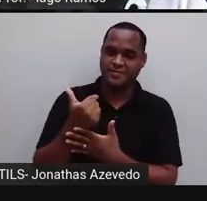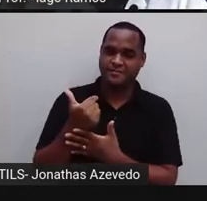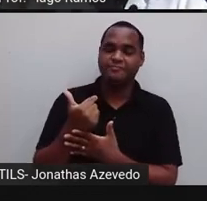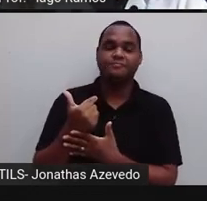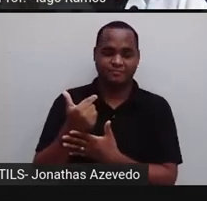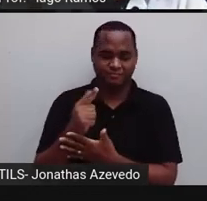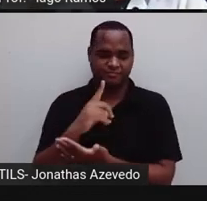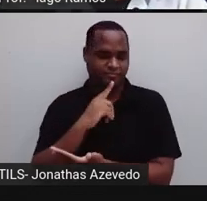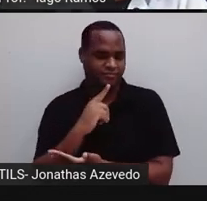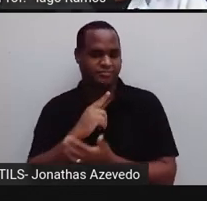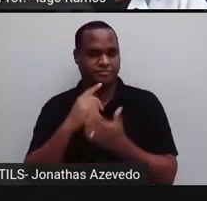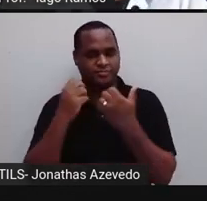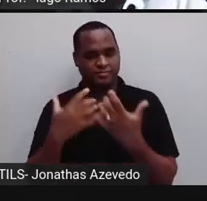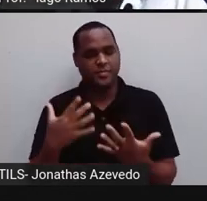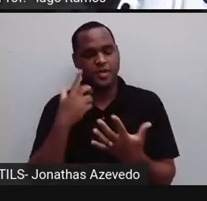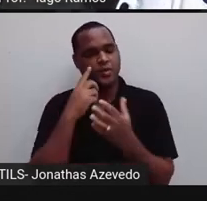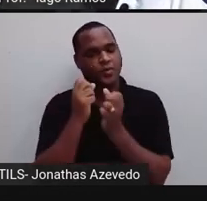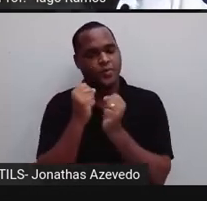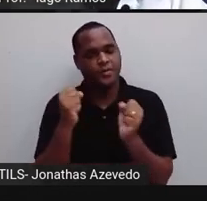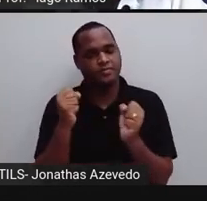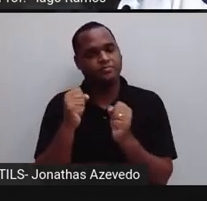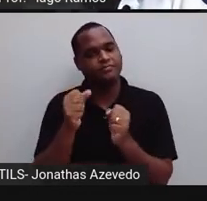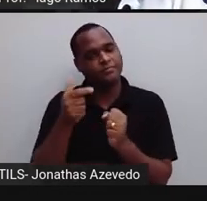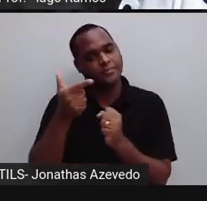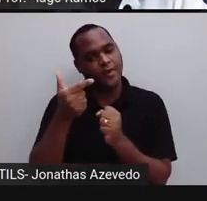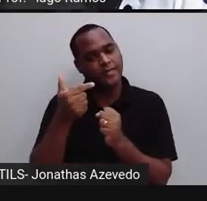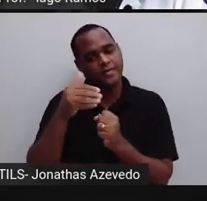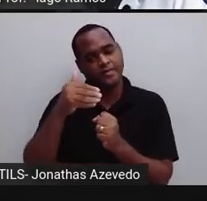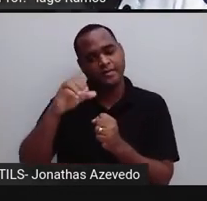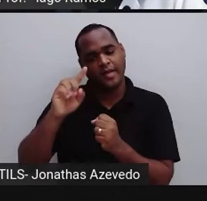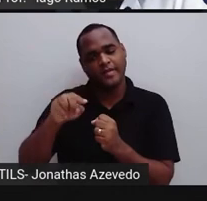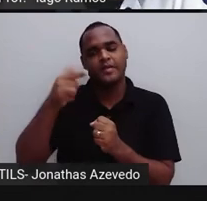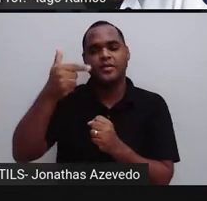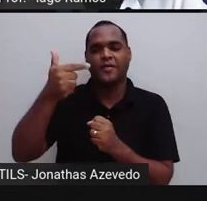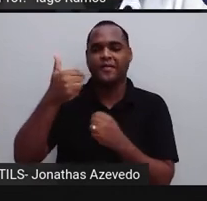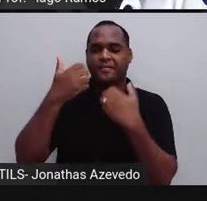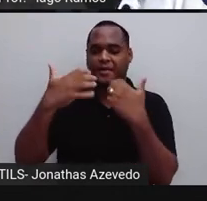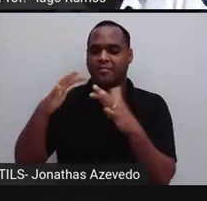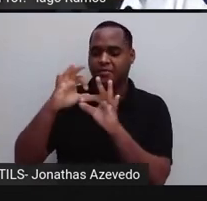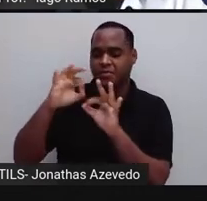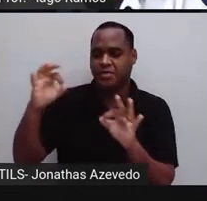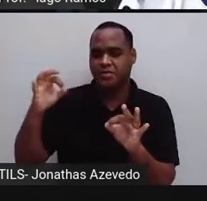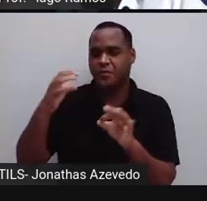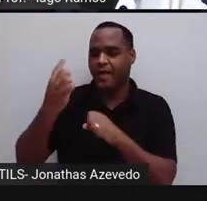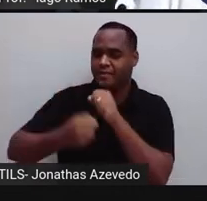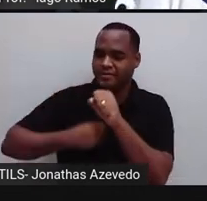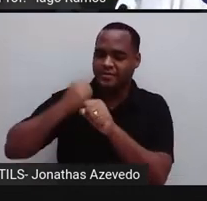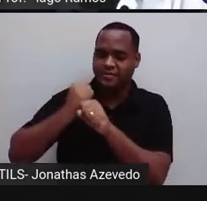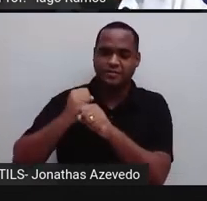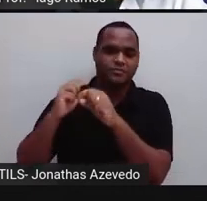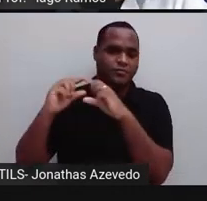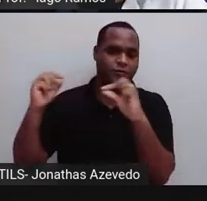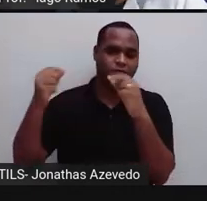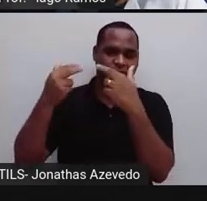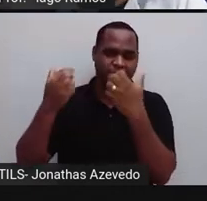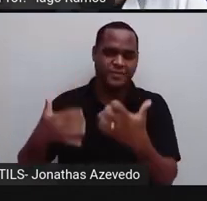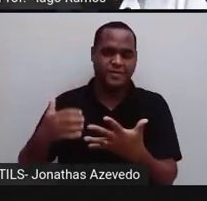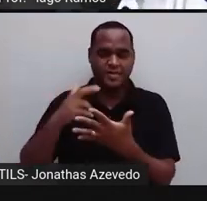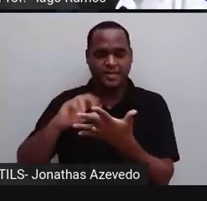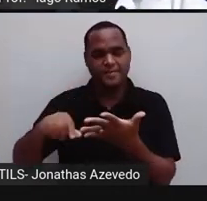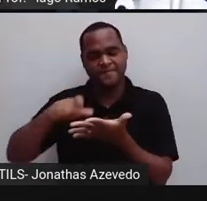aquele número grandão, que corresponde a uma distância de um ano-luz em quilômetros, escrito